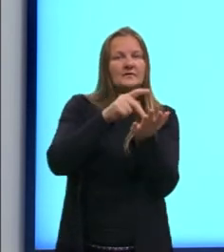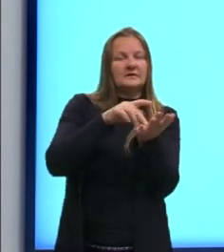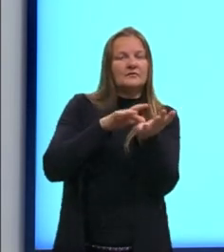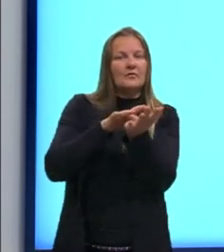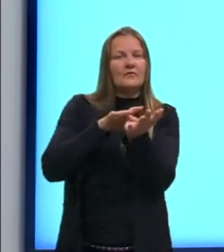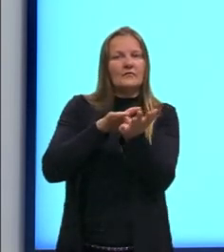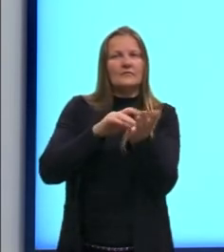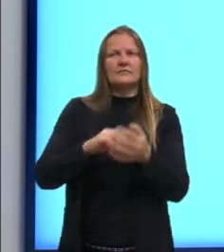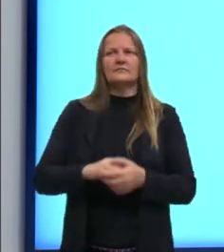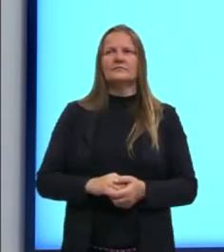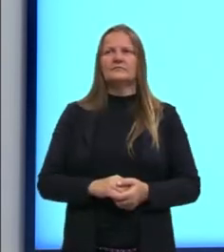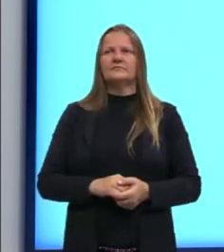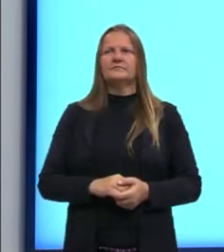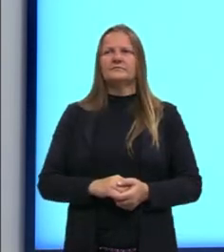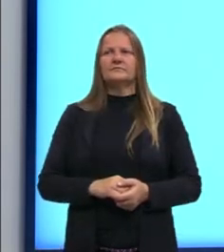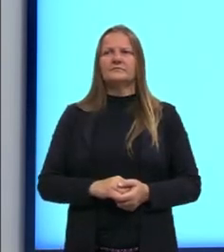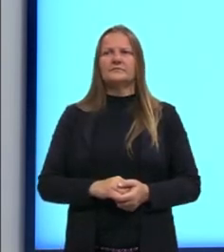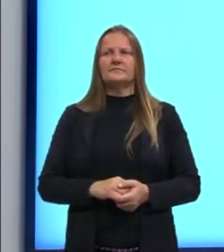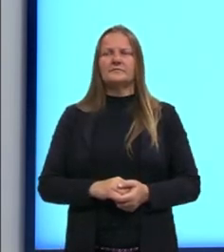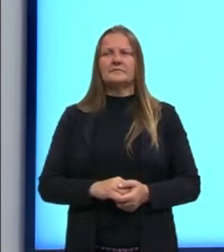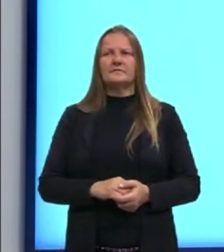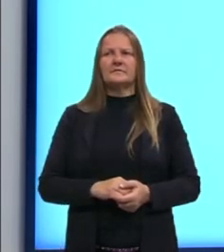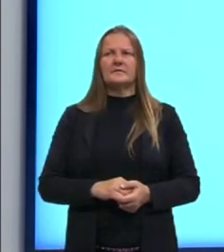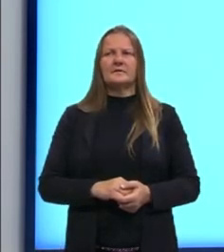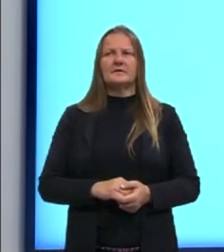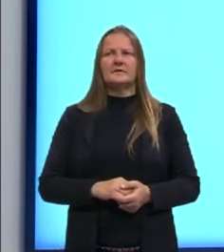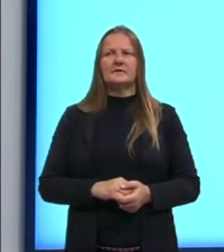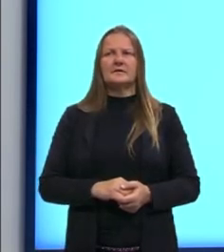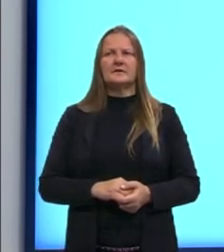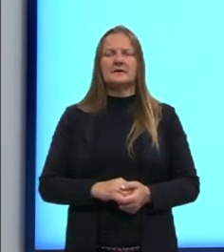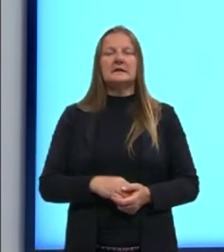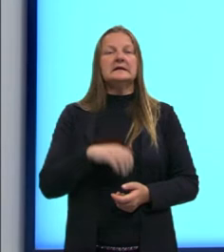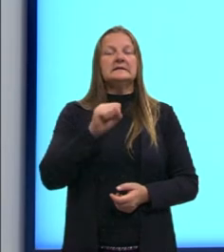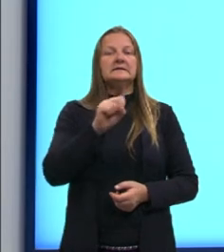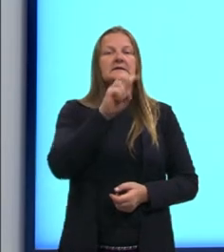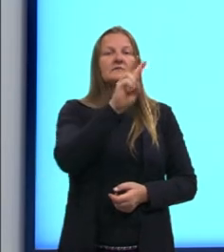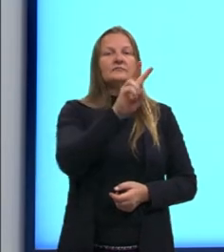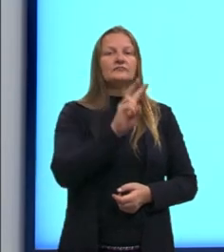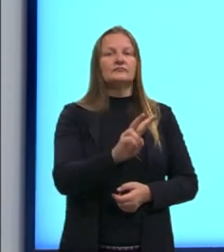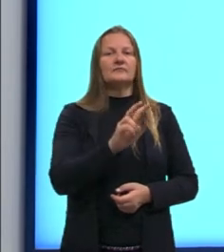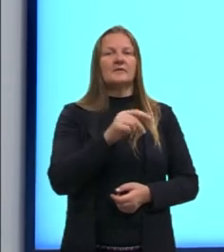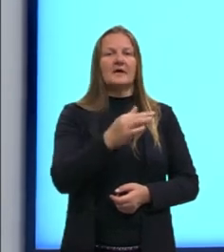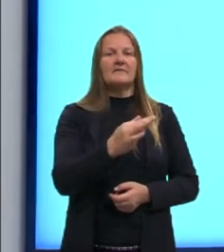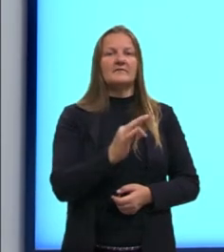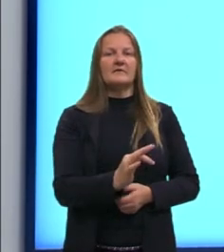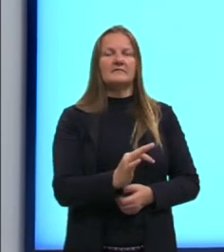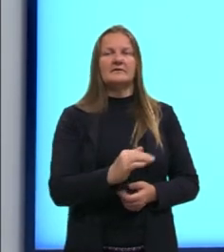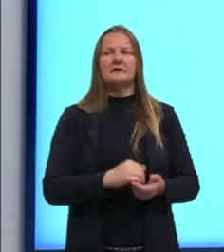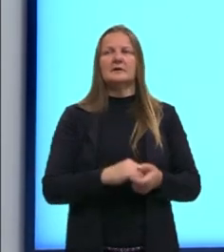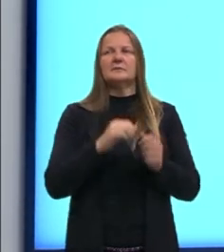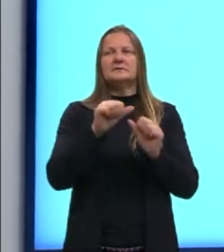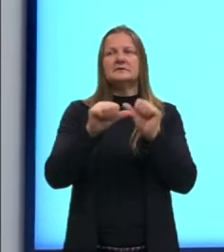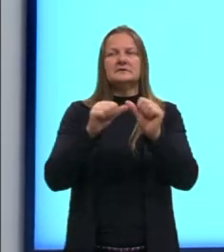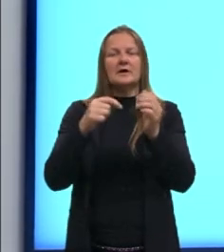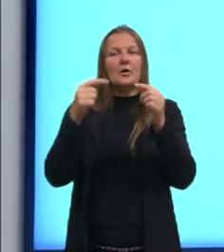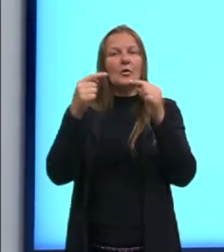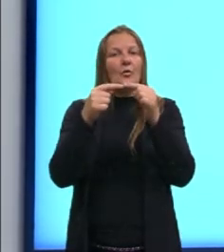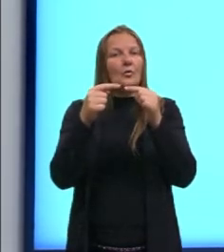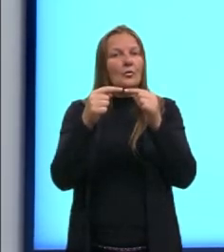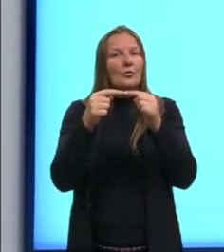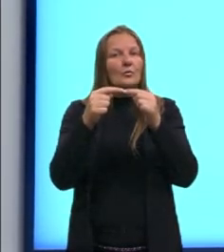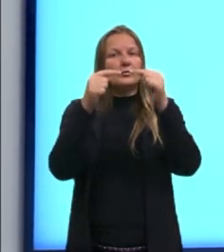falsa. No momento que nós colocarmos aqui o verdadeiro e falso, nós devemos fazer essa combinação.